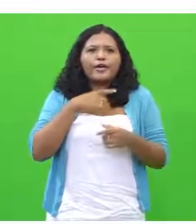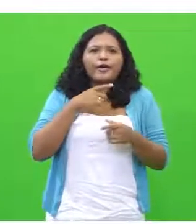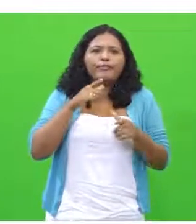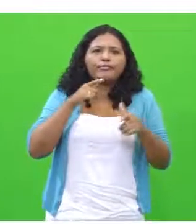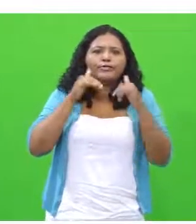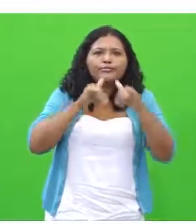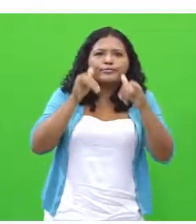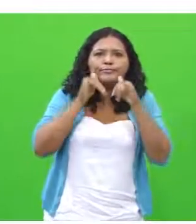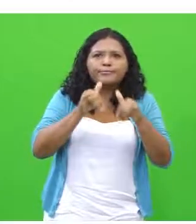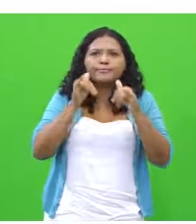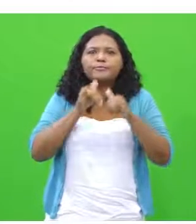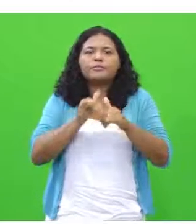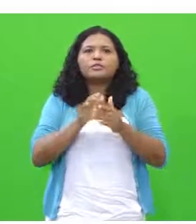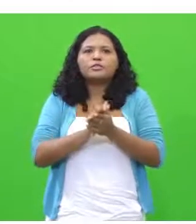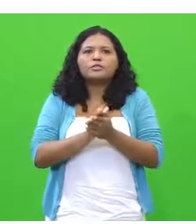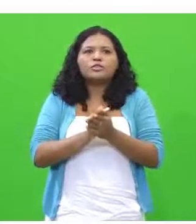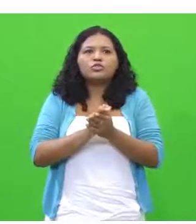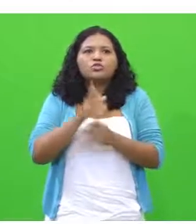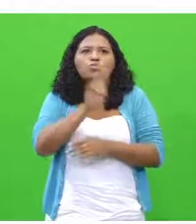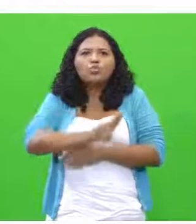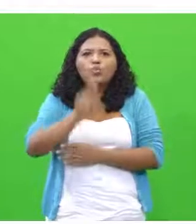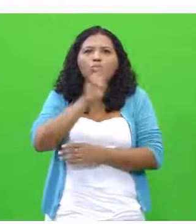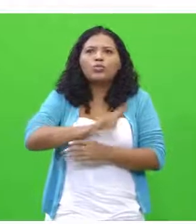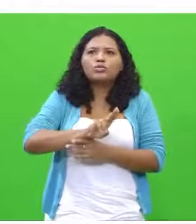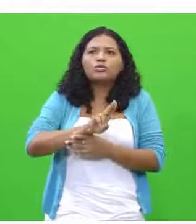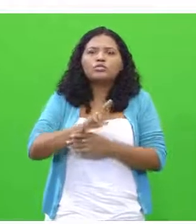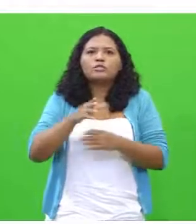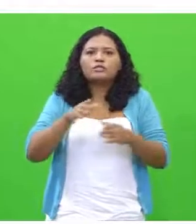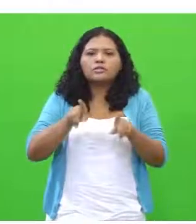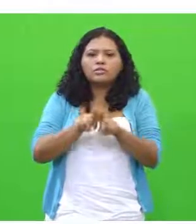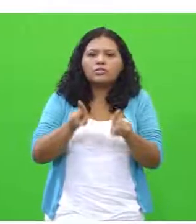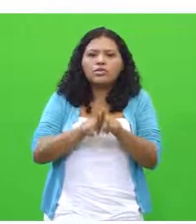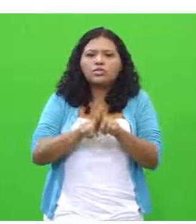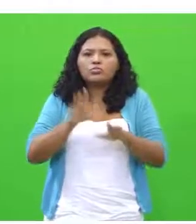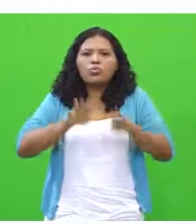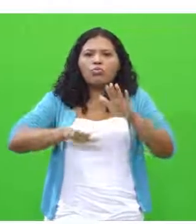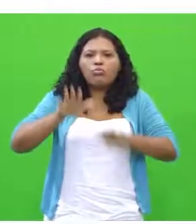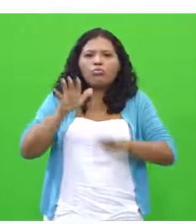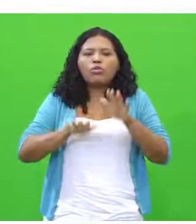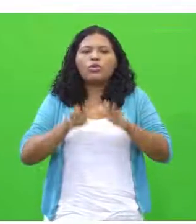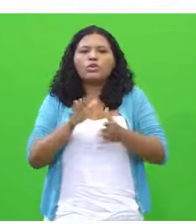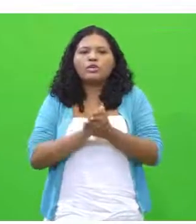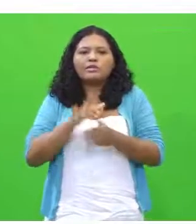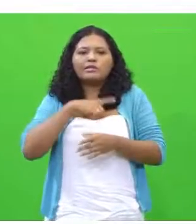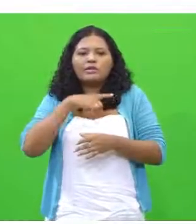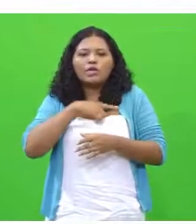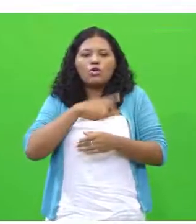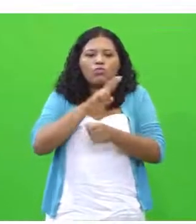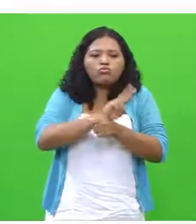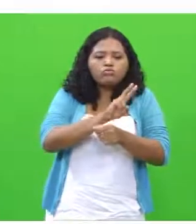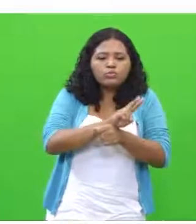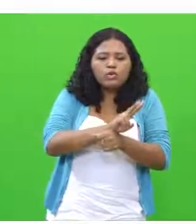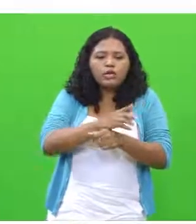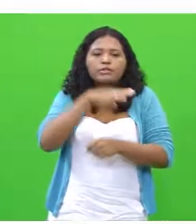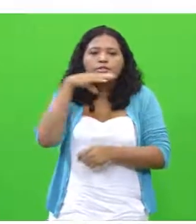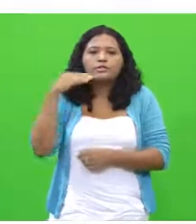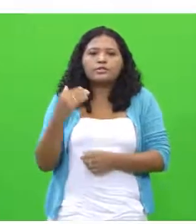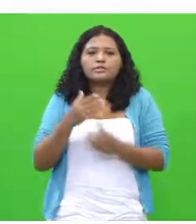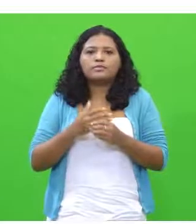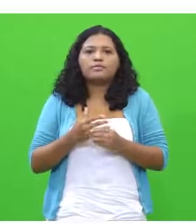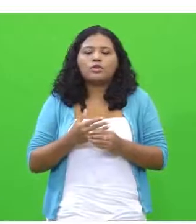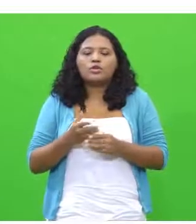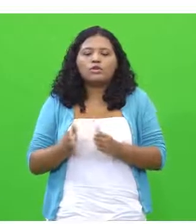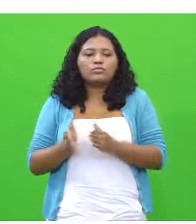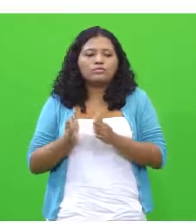para o consumo, a utilização de alguns aspectos e que tenham apelo às crianças. Na próxima